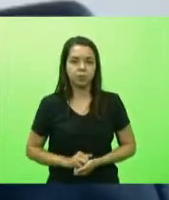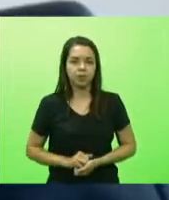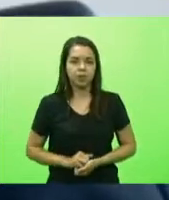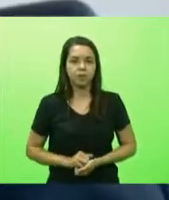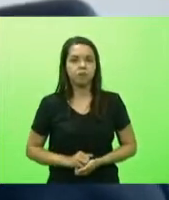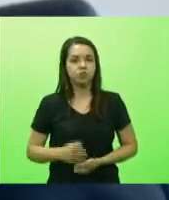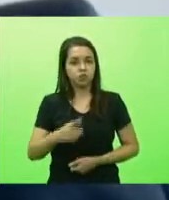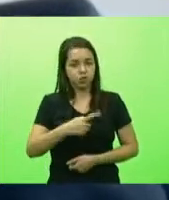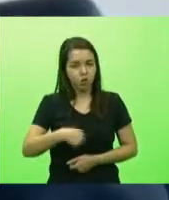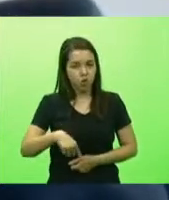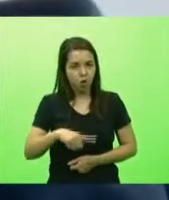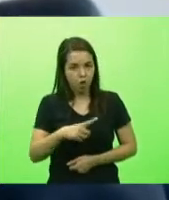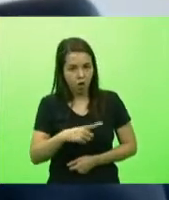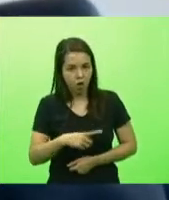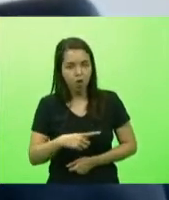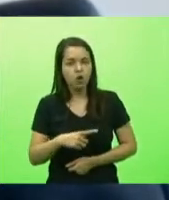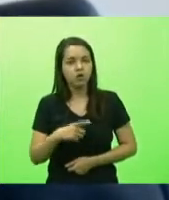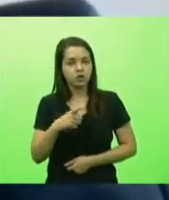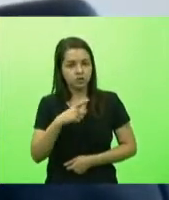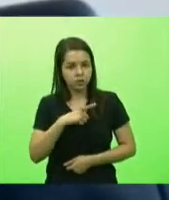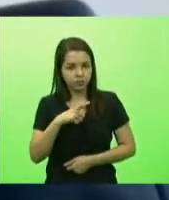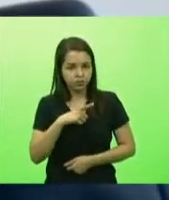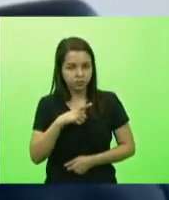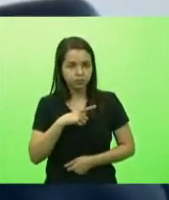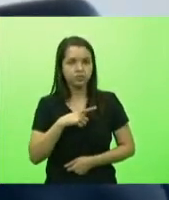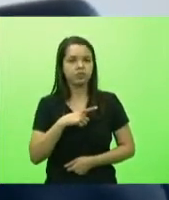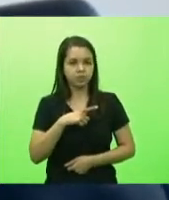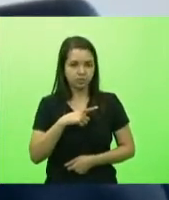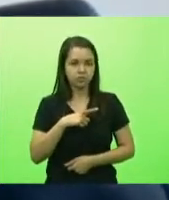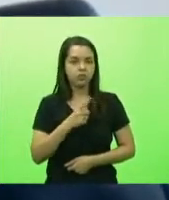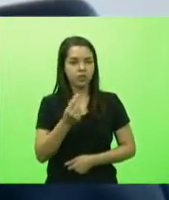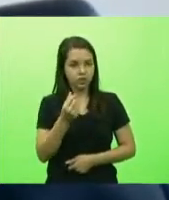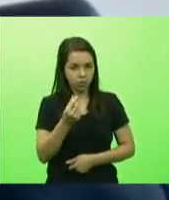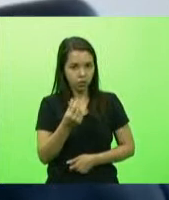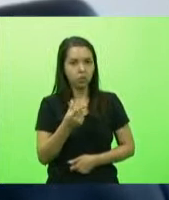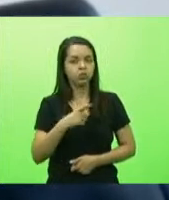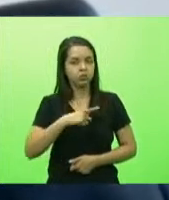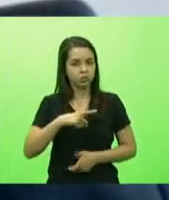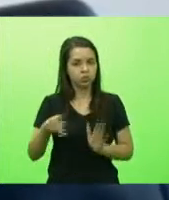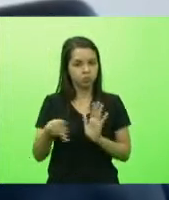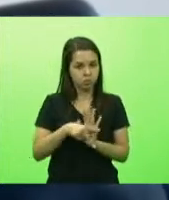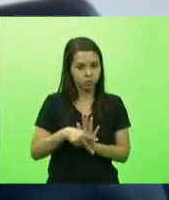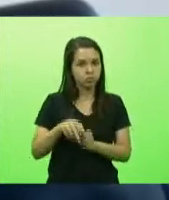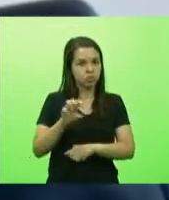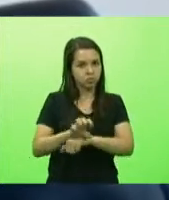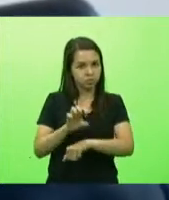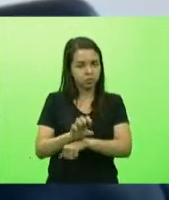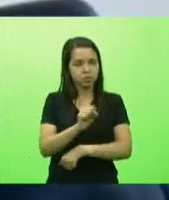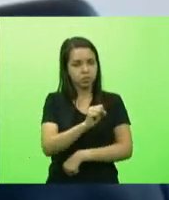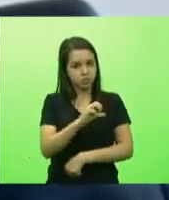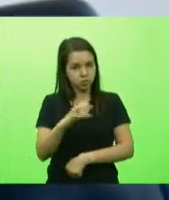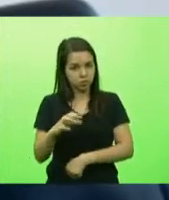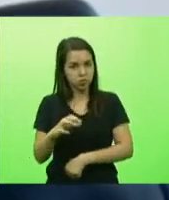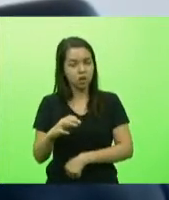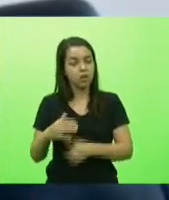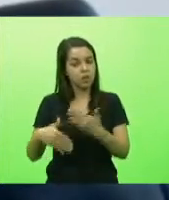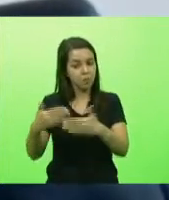permanecem disponíveis ele é do estado de Santa Catarina e no momento adequado nós teremos sim que fazer